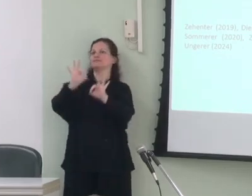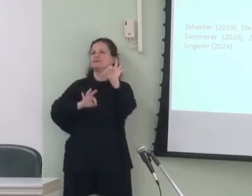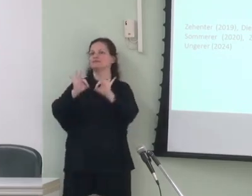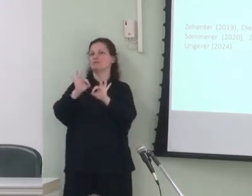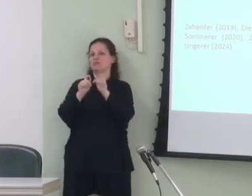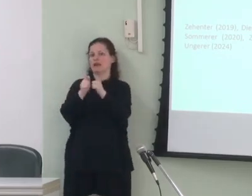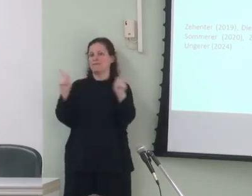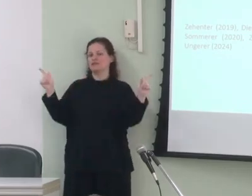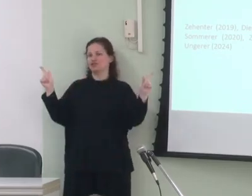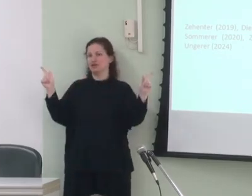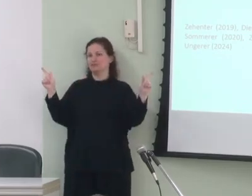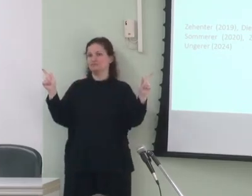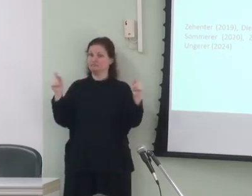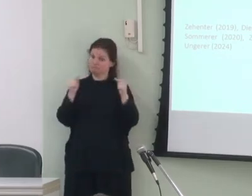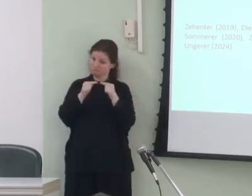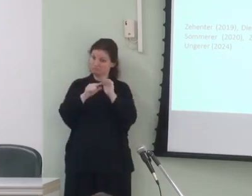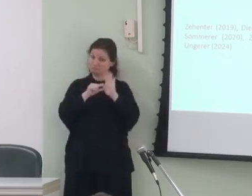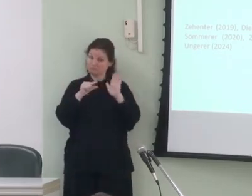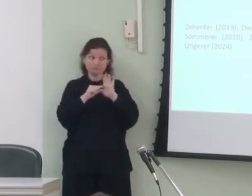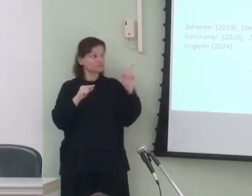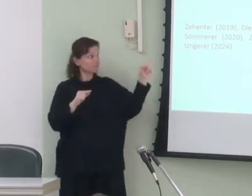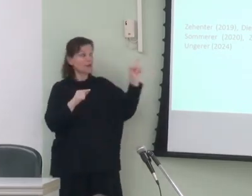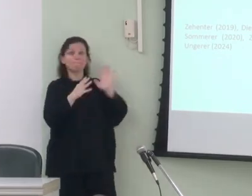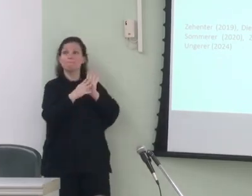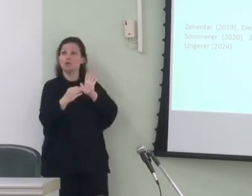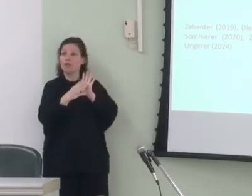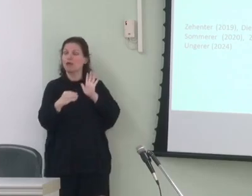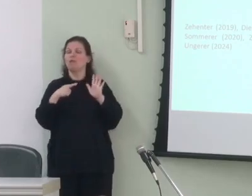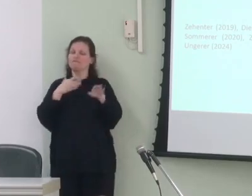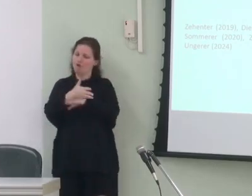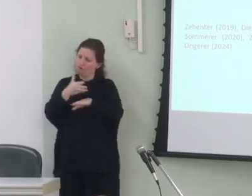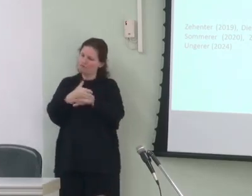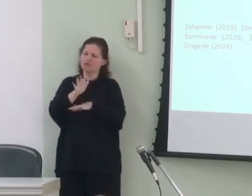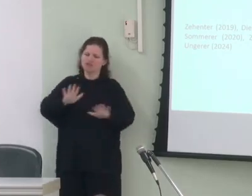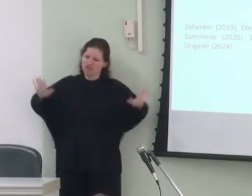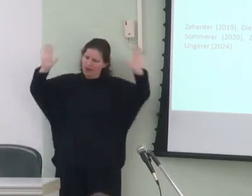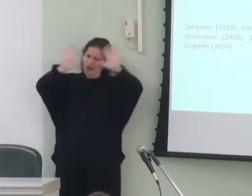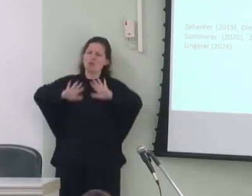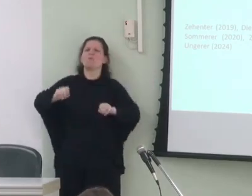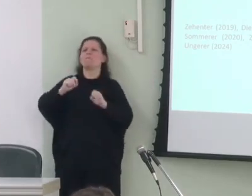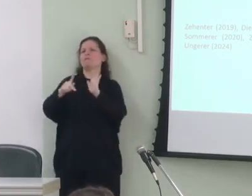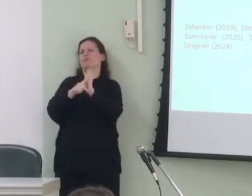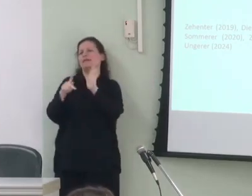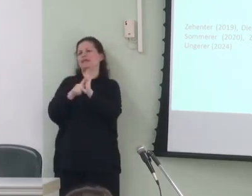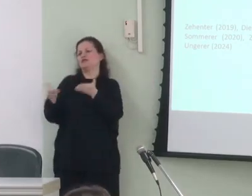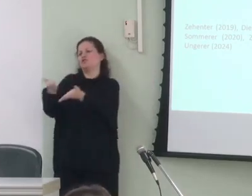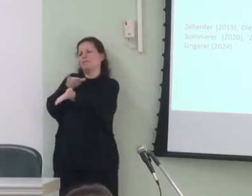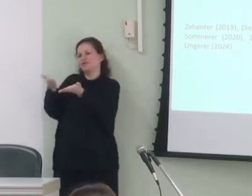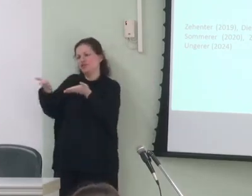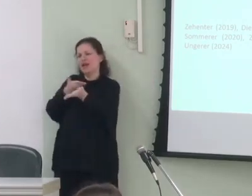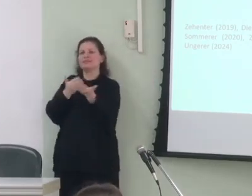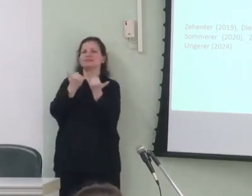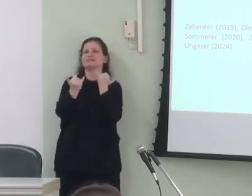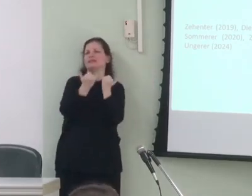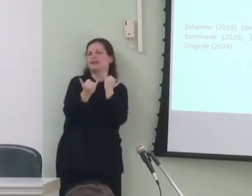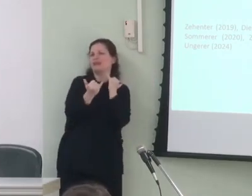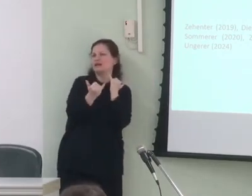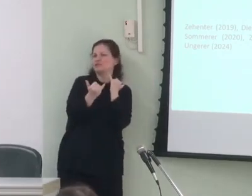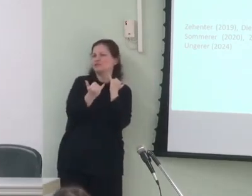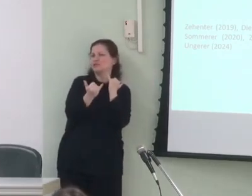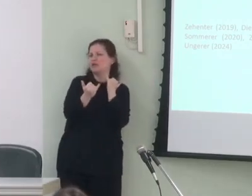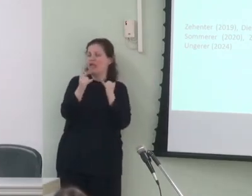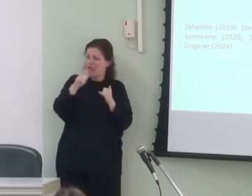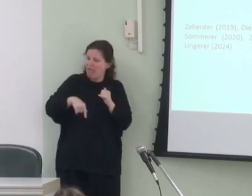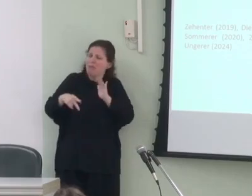gramática segundo os autores os modelos invocam no geral questões como propriedades compartilhadas e similaridades que